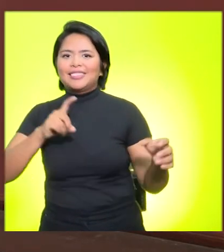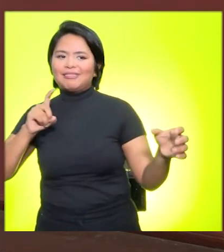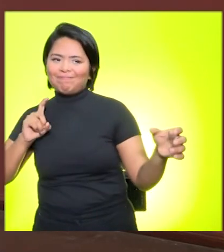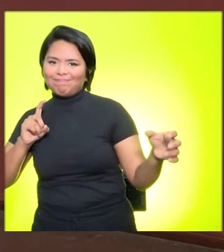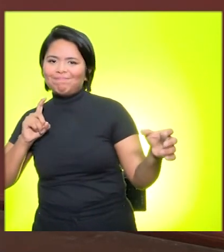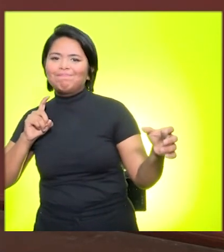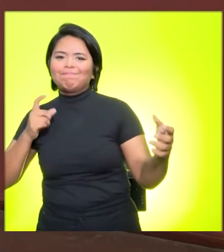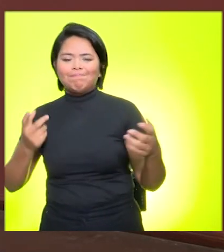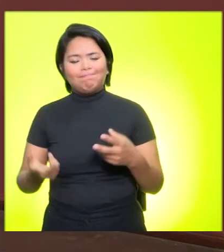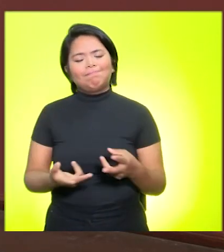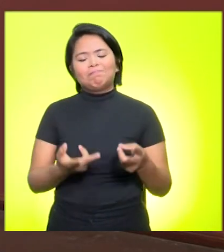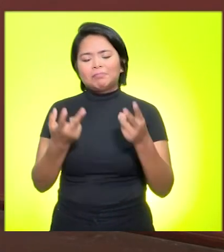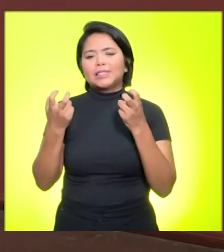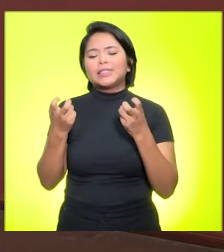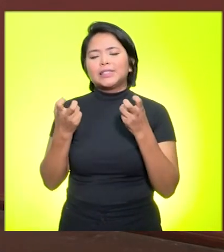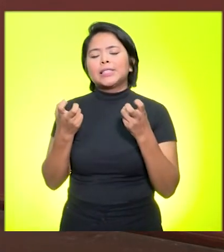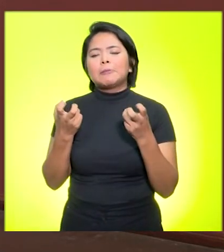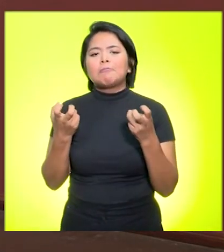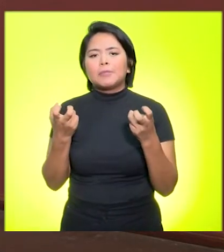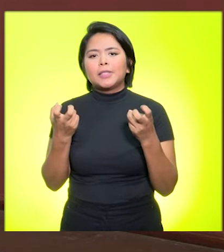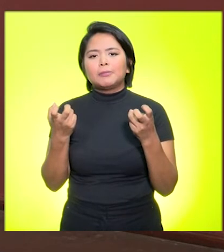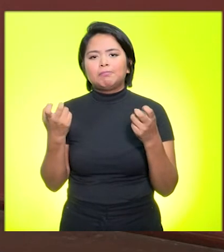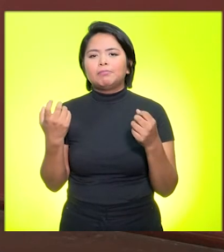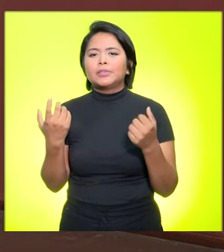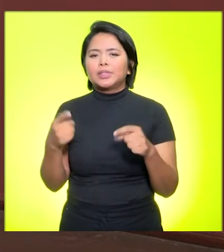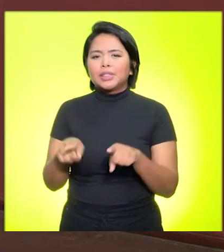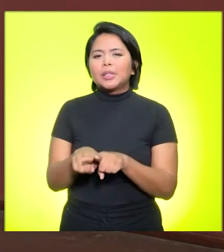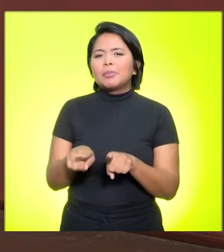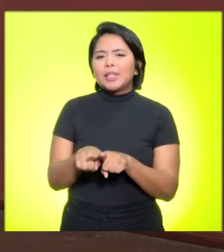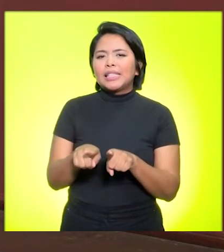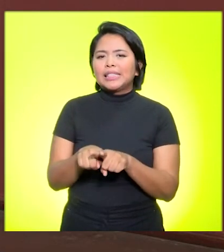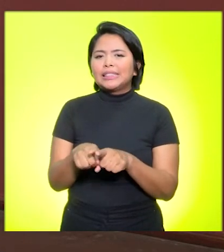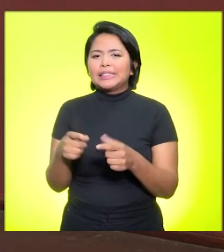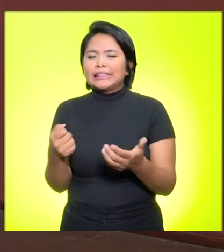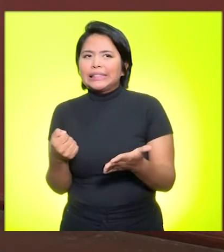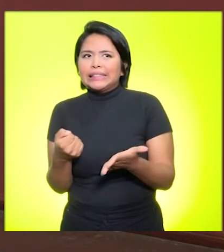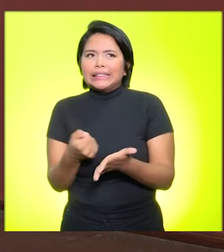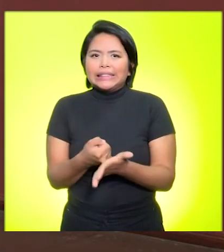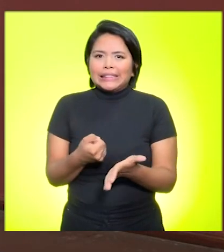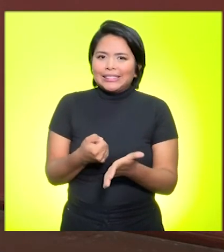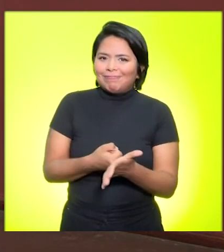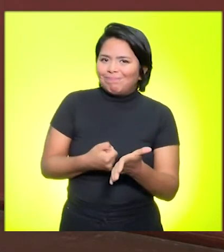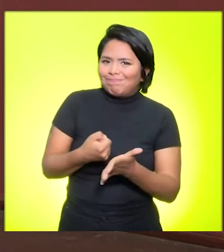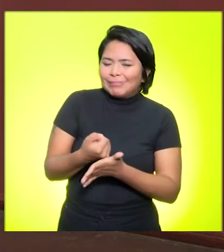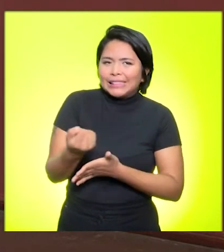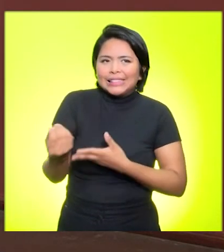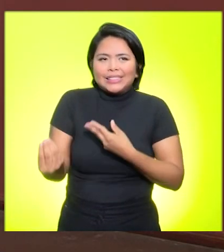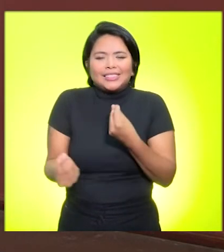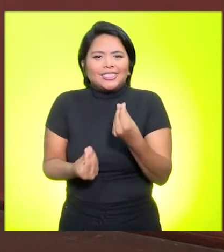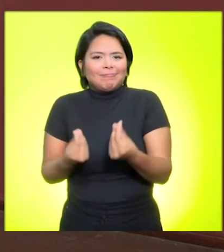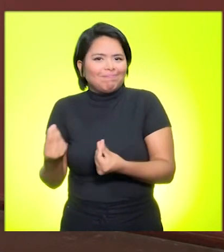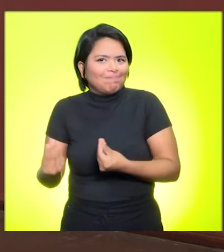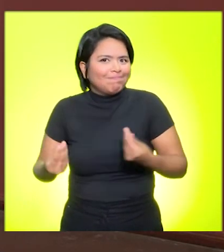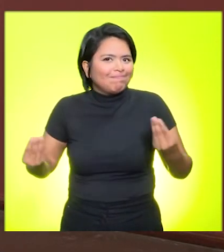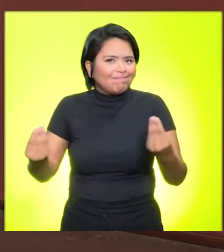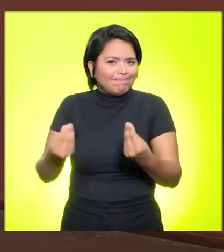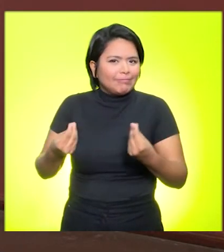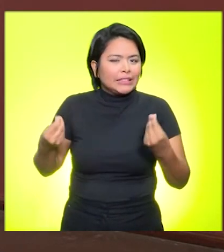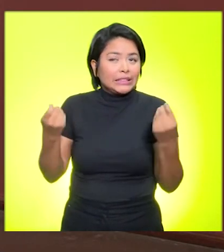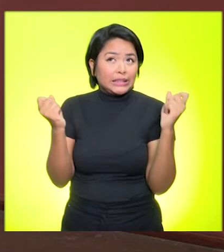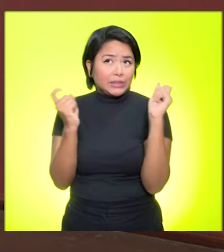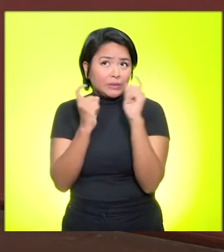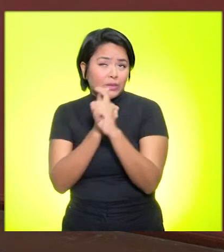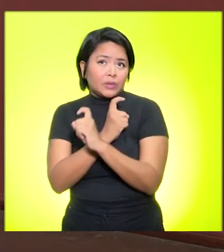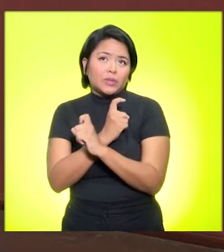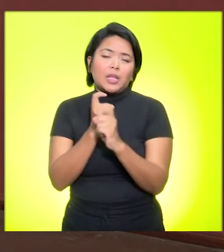observa certa resistência também no contrário. Às vezes, você tem medo